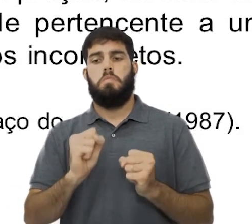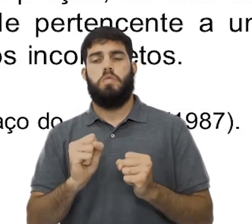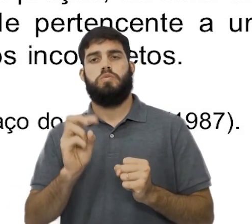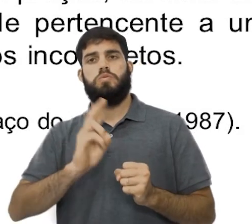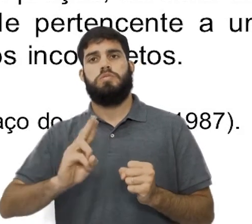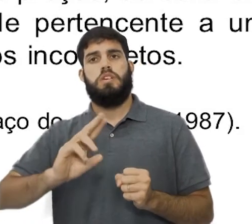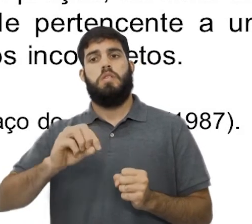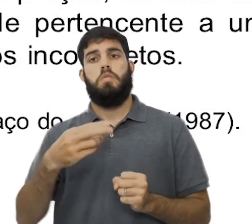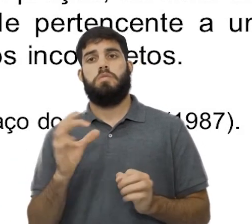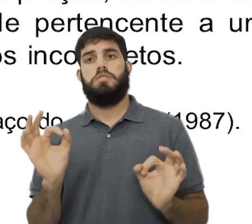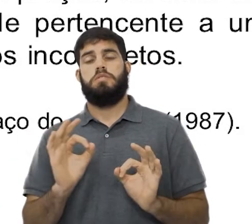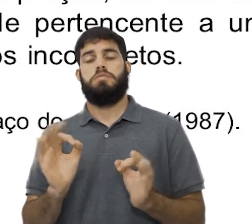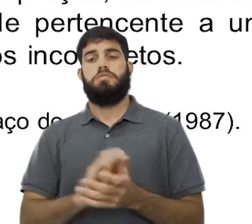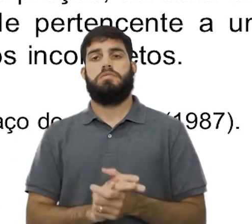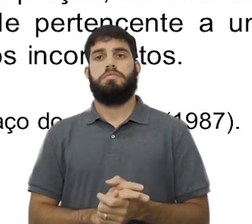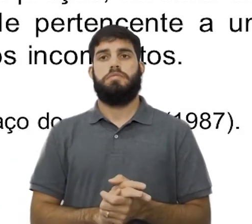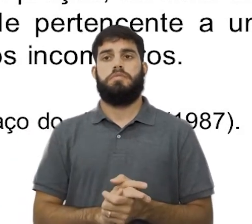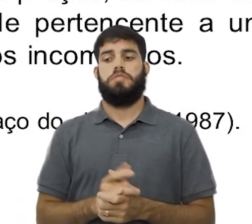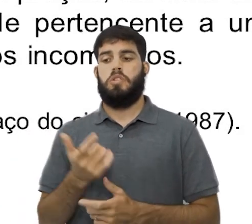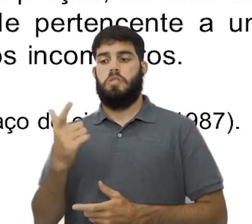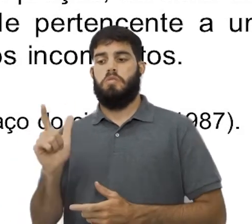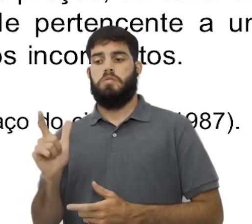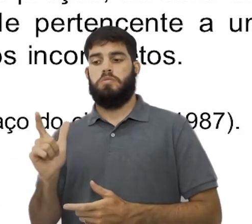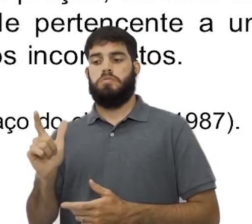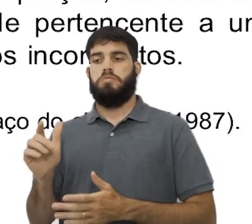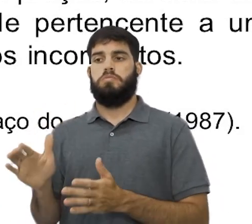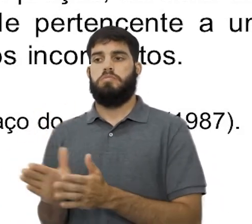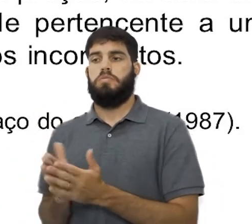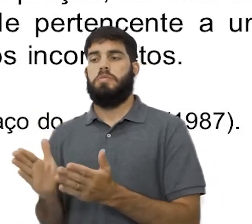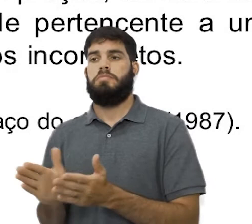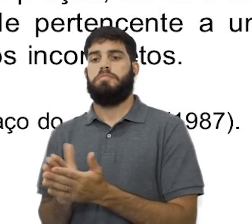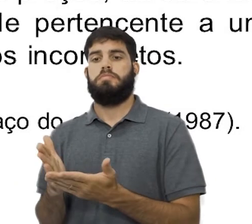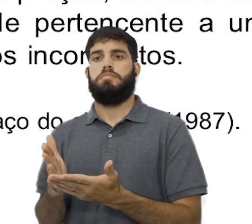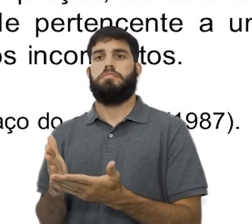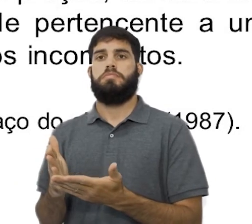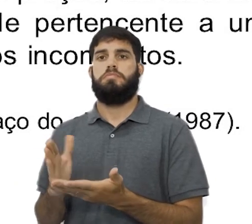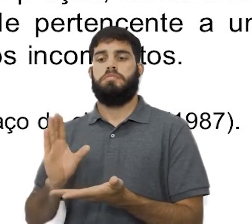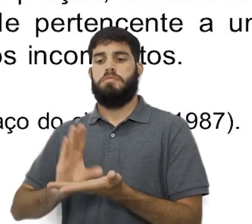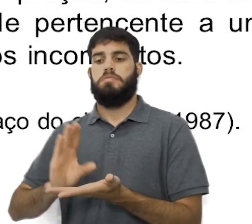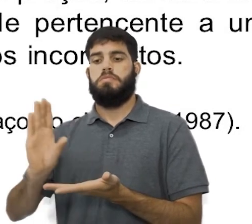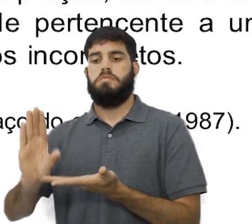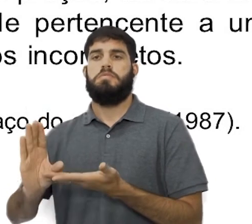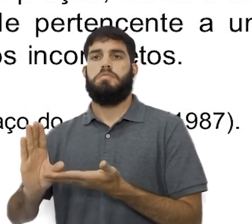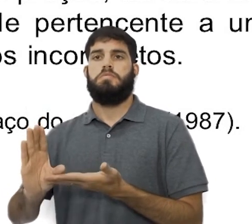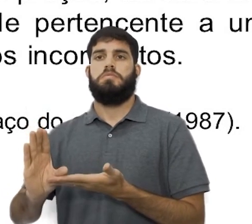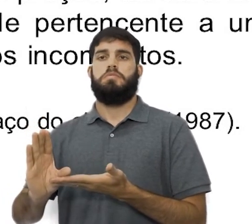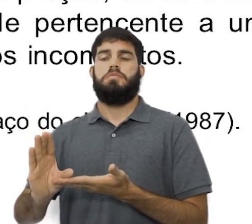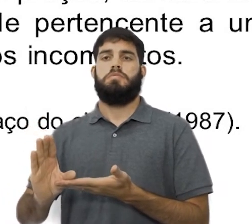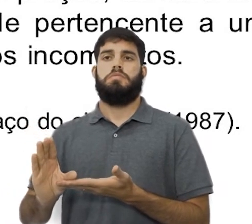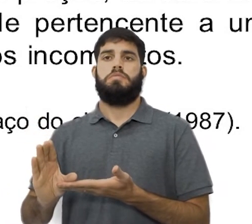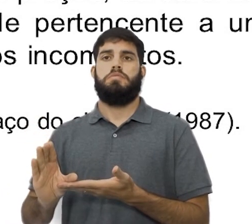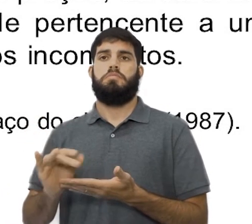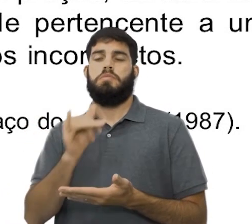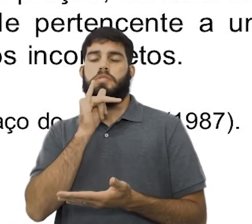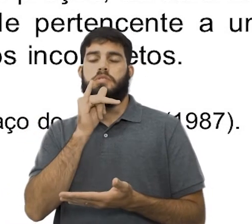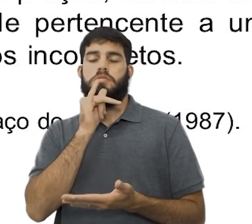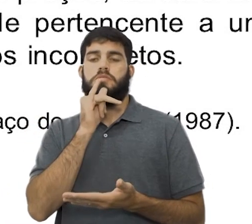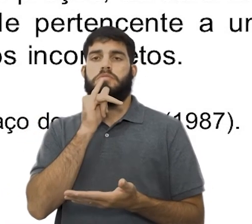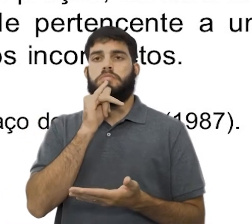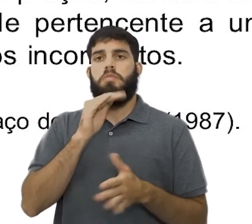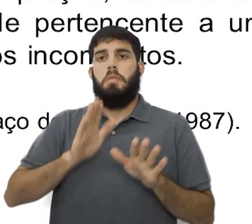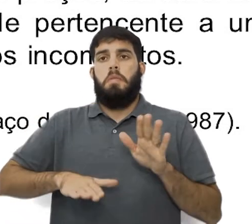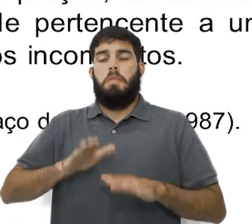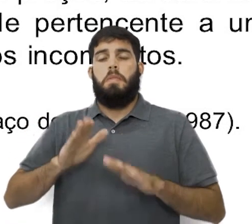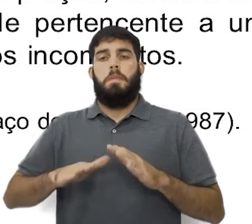presentes. Em outro, há os pobres de recursos que são prisioneiros do lugar, isto é, dos preços da carência